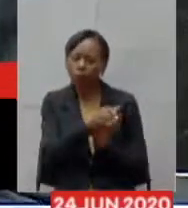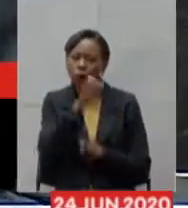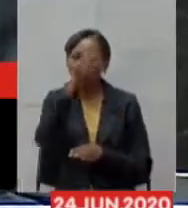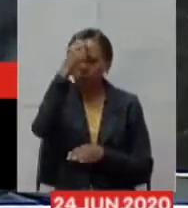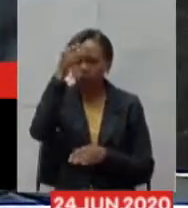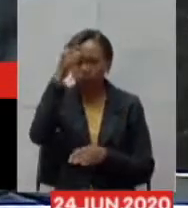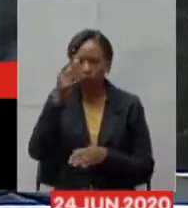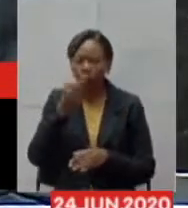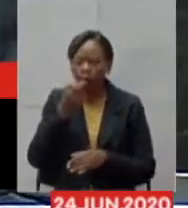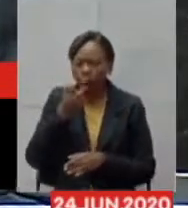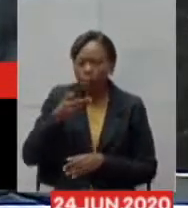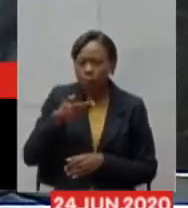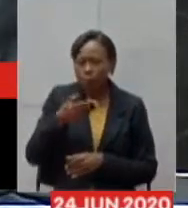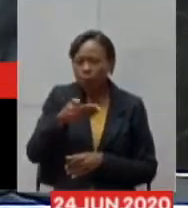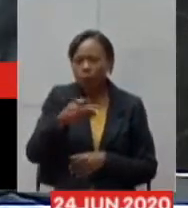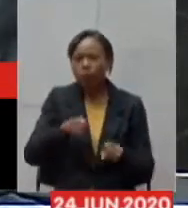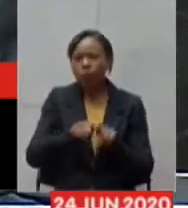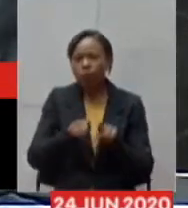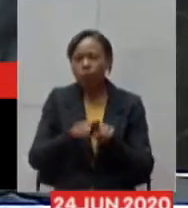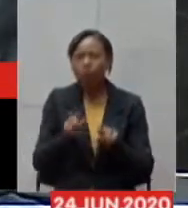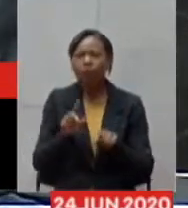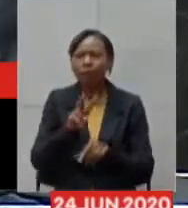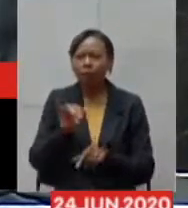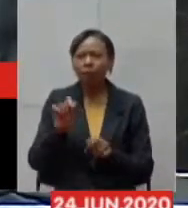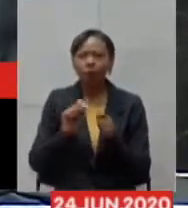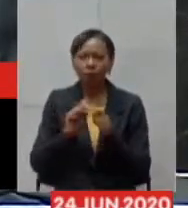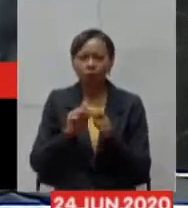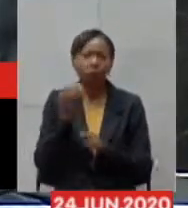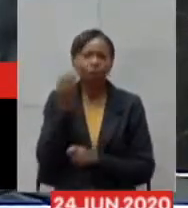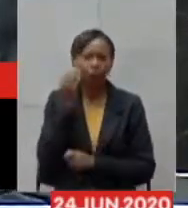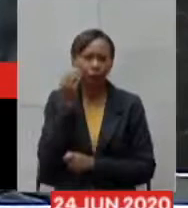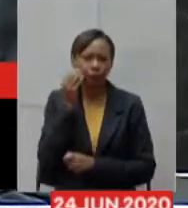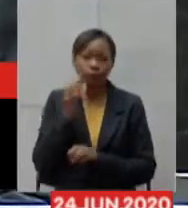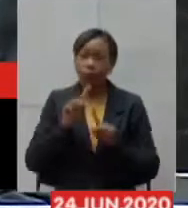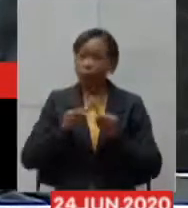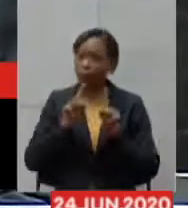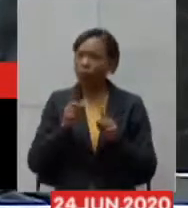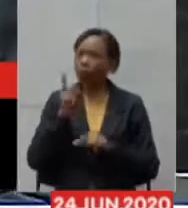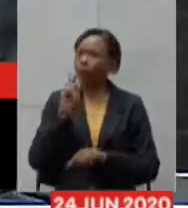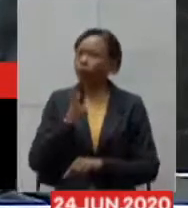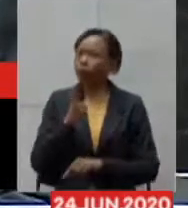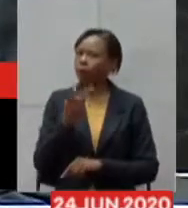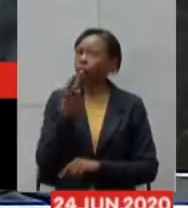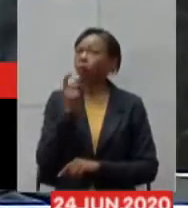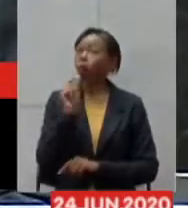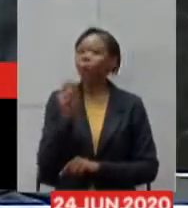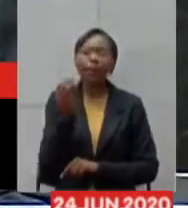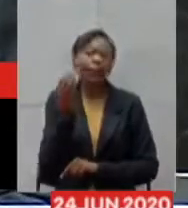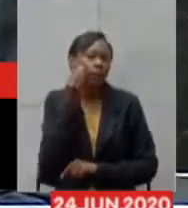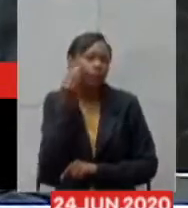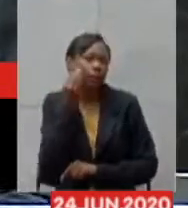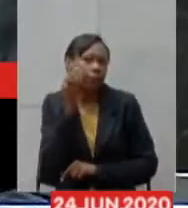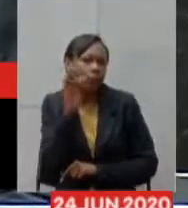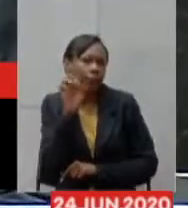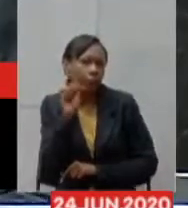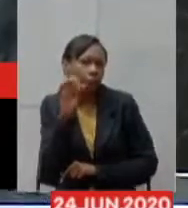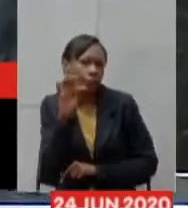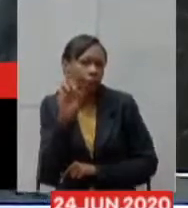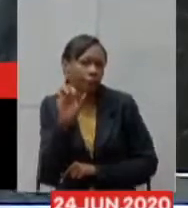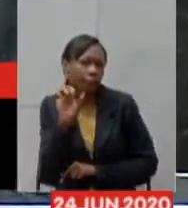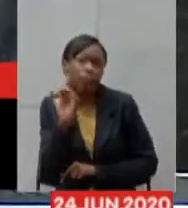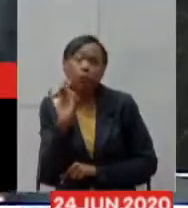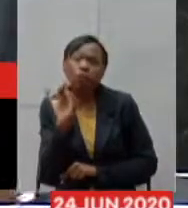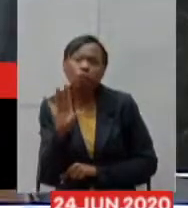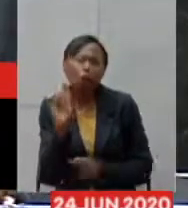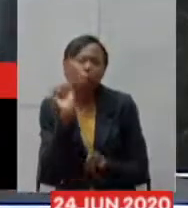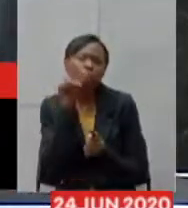faremos também com a testagem mas eu sempre enfatizo testagem não pode ser para matar a curiosidade